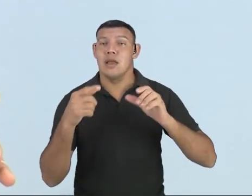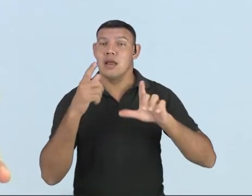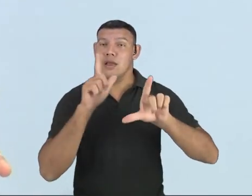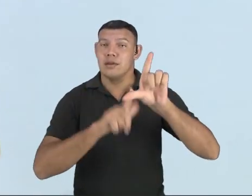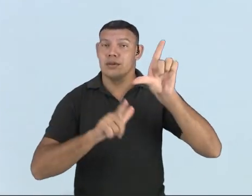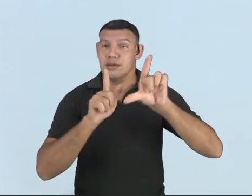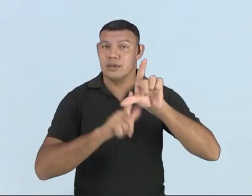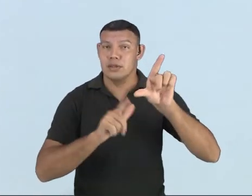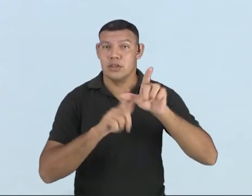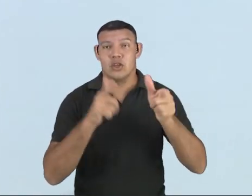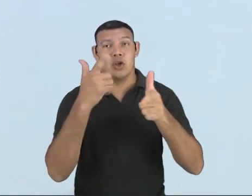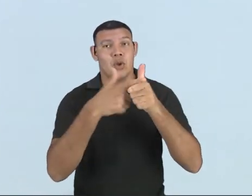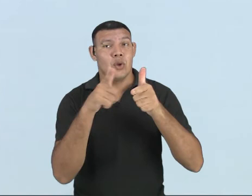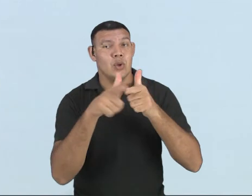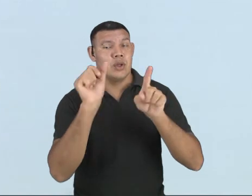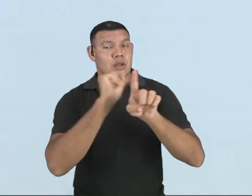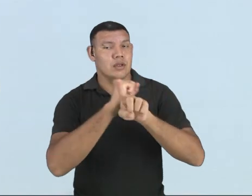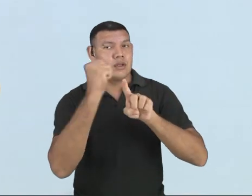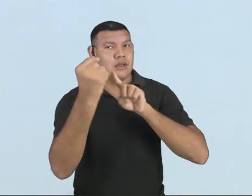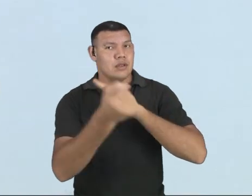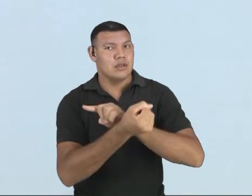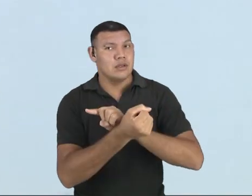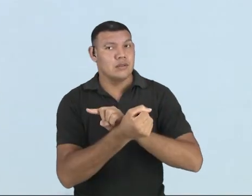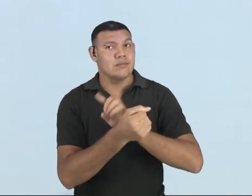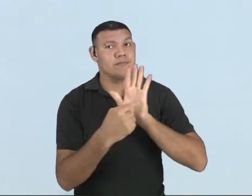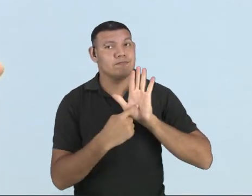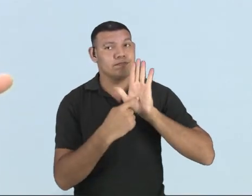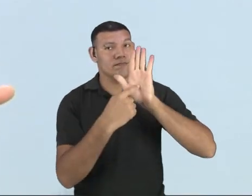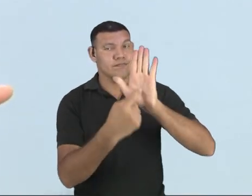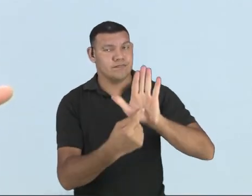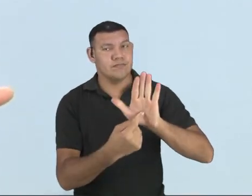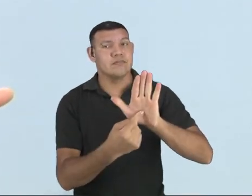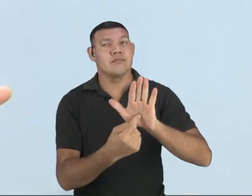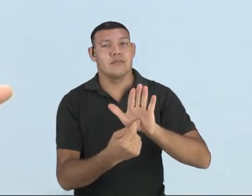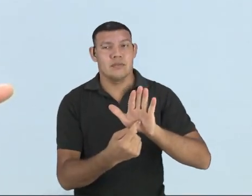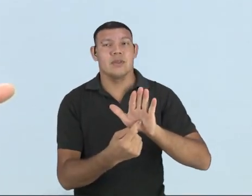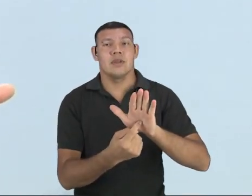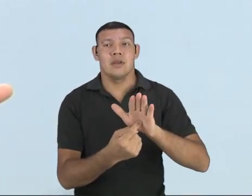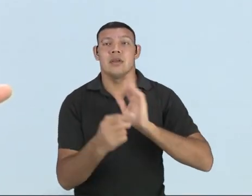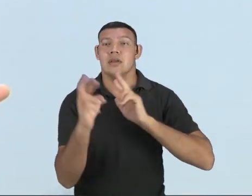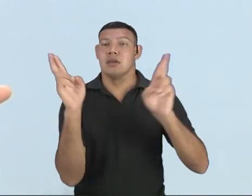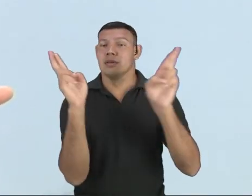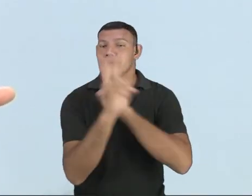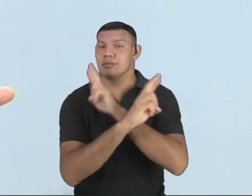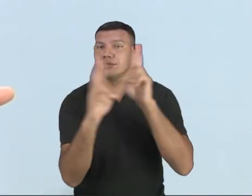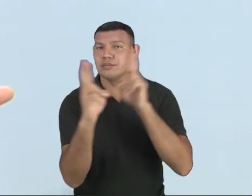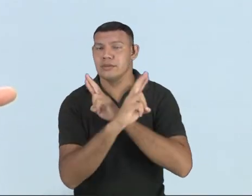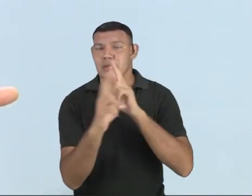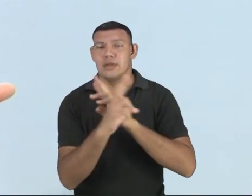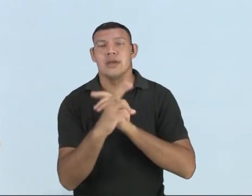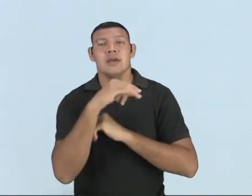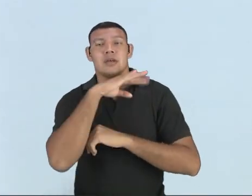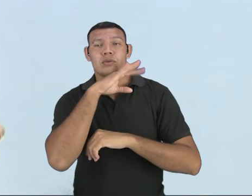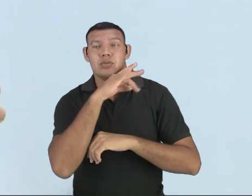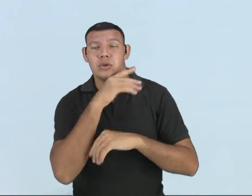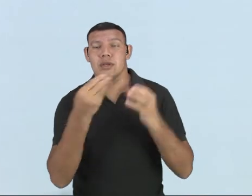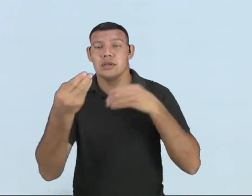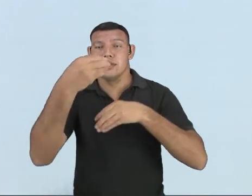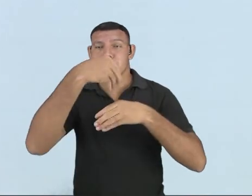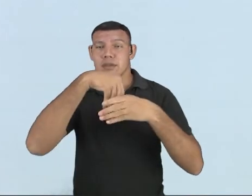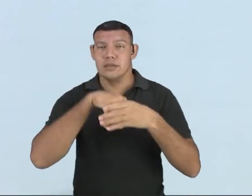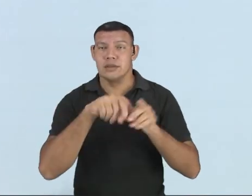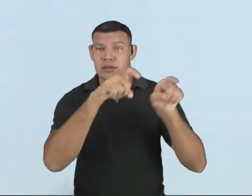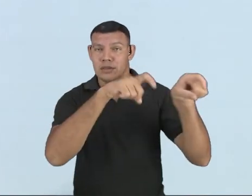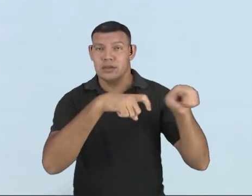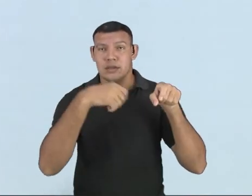problematiza uma questão social ao retratar a precariedade das relações do trabalho no campo. A nossa